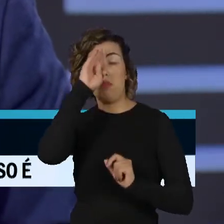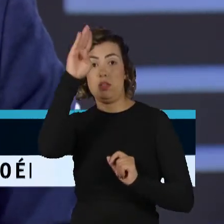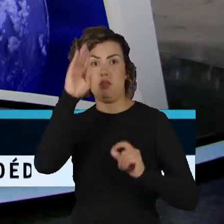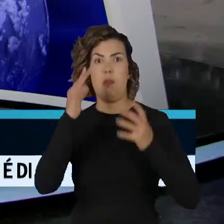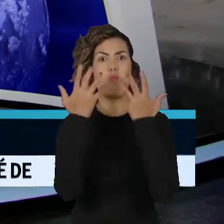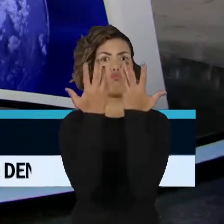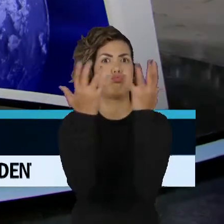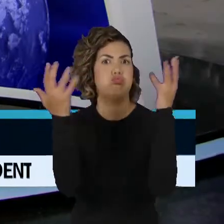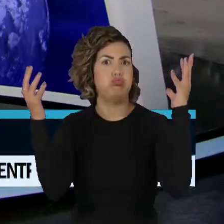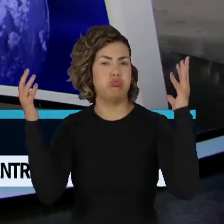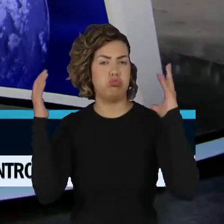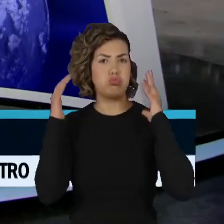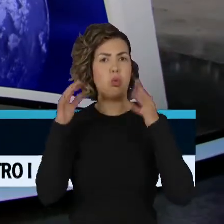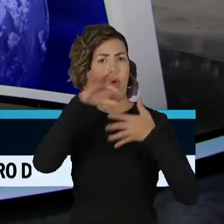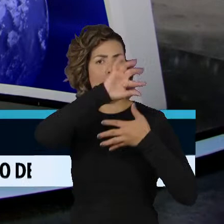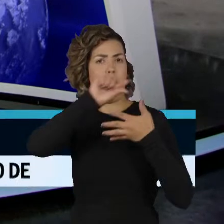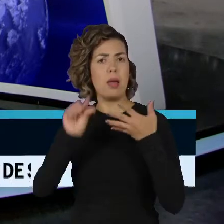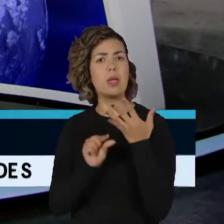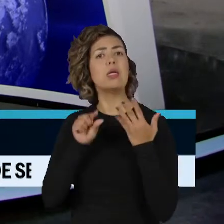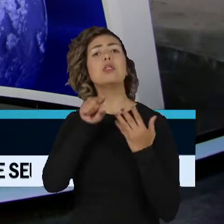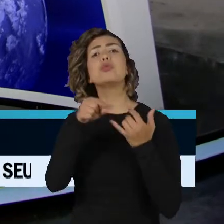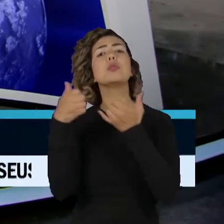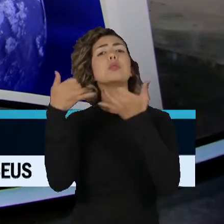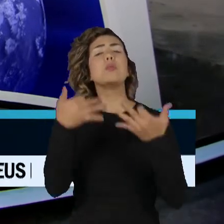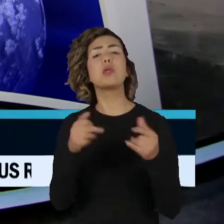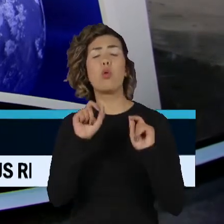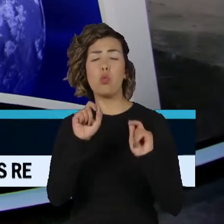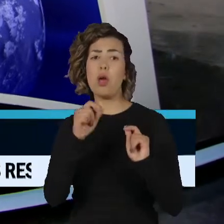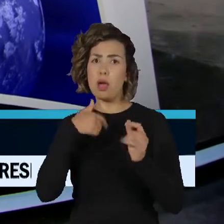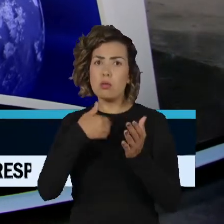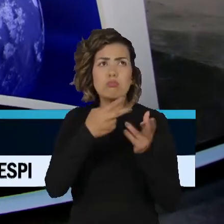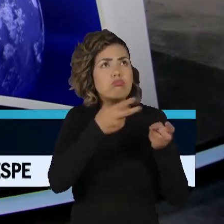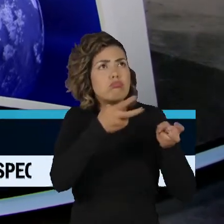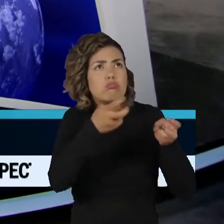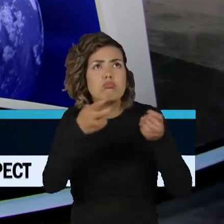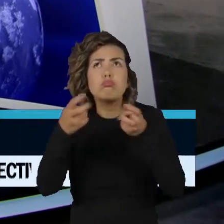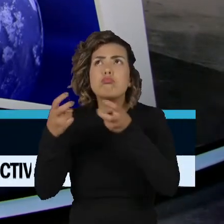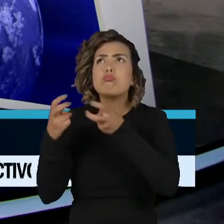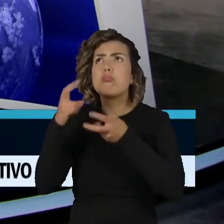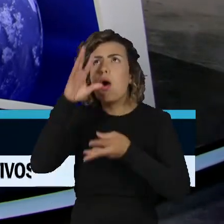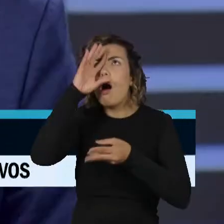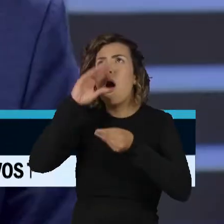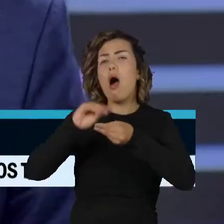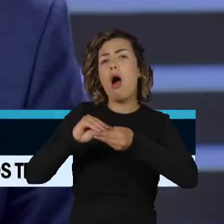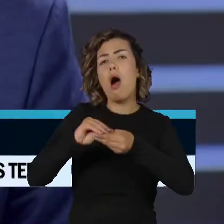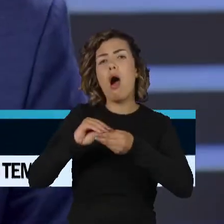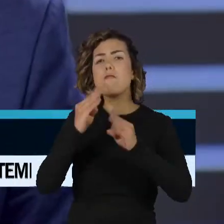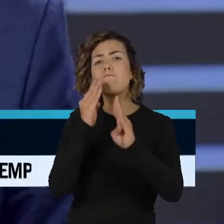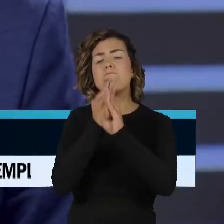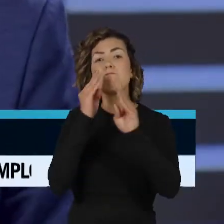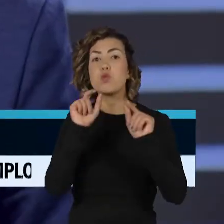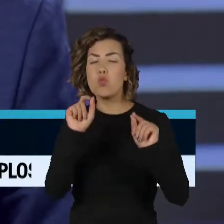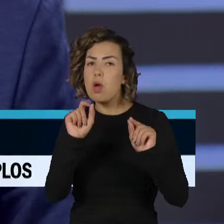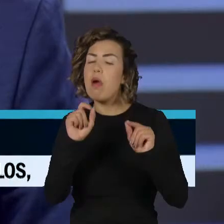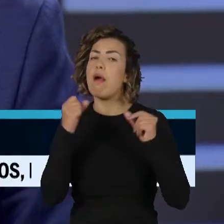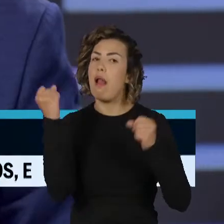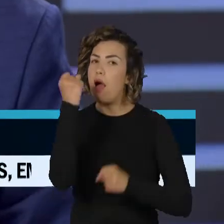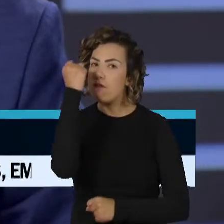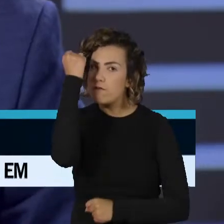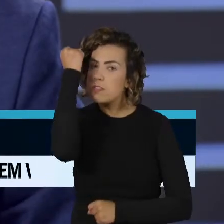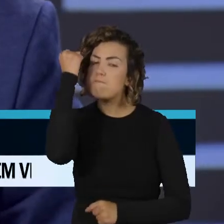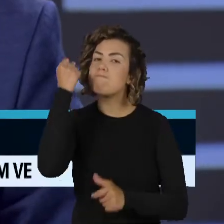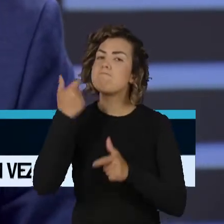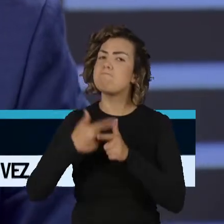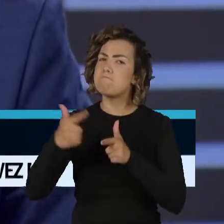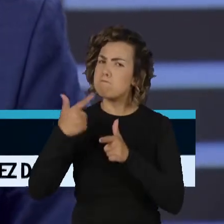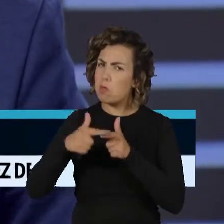é profundo conhecedor da Mata Atlântica, exceto pela Mata Atlântica, o problema é grave em todos os biomas. É